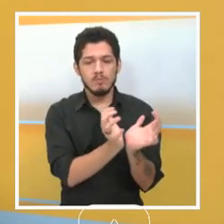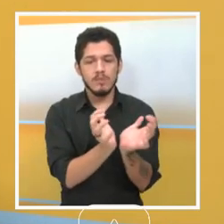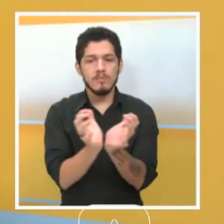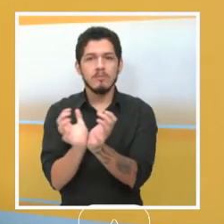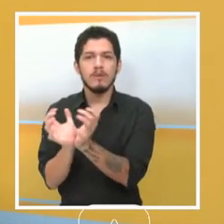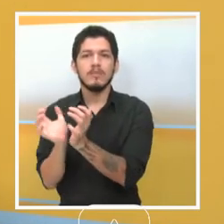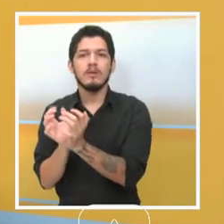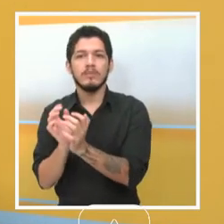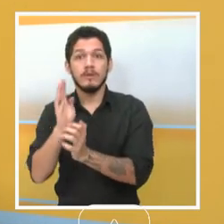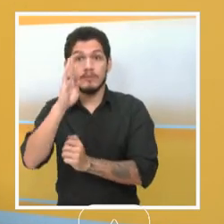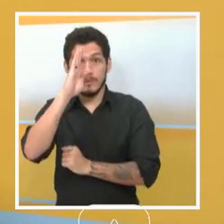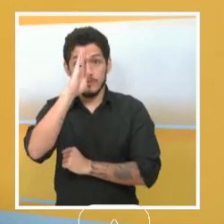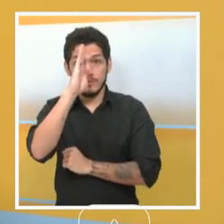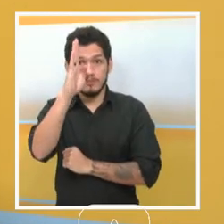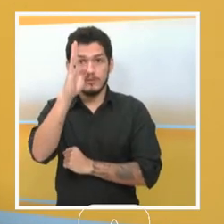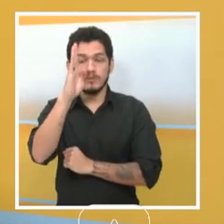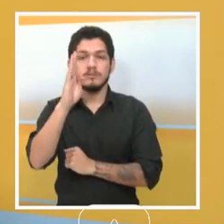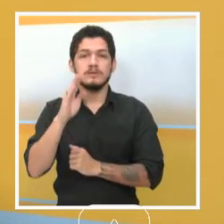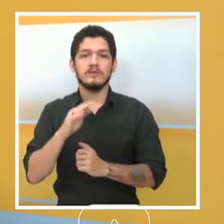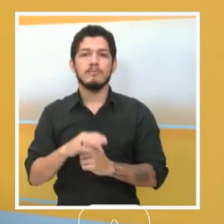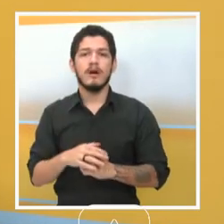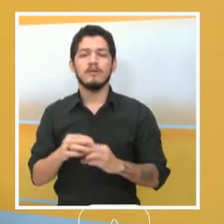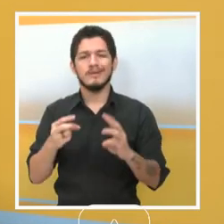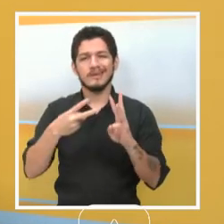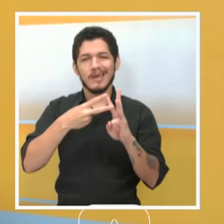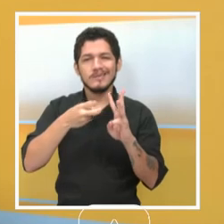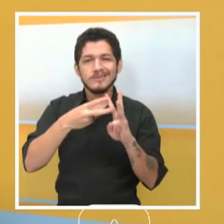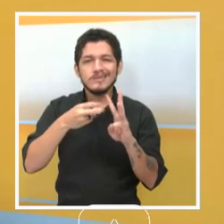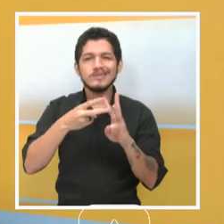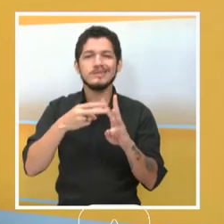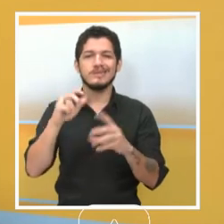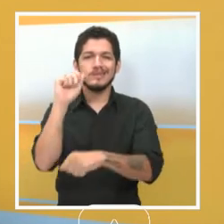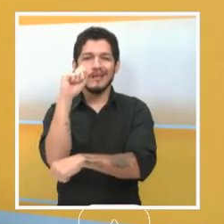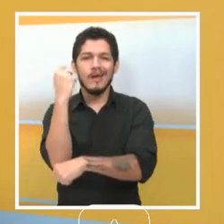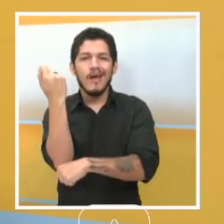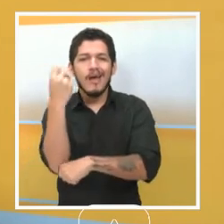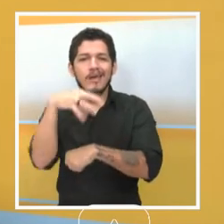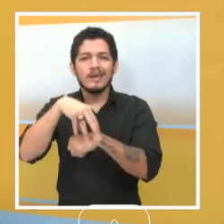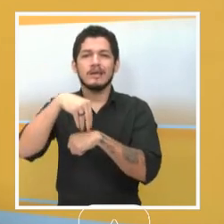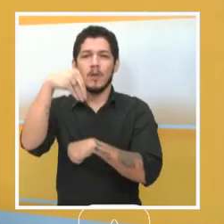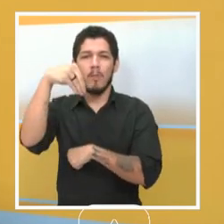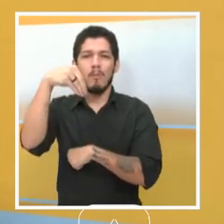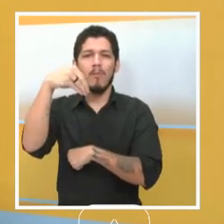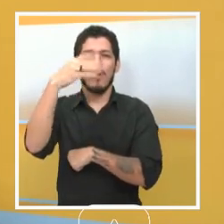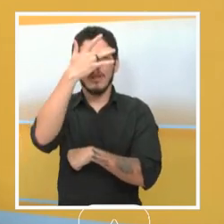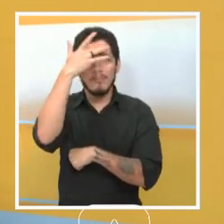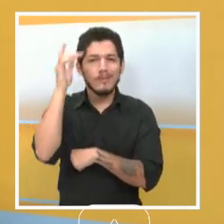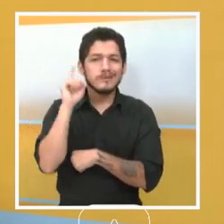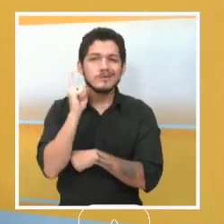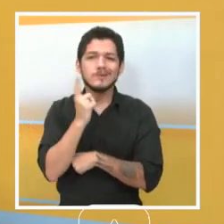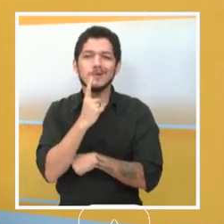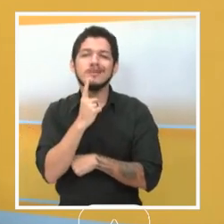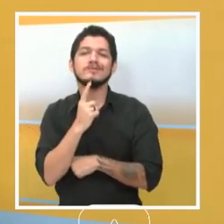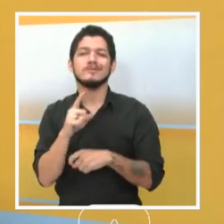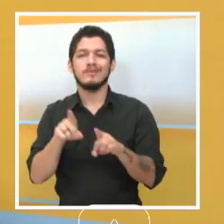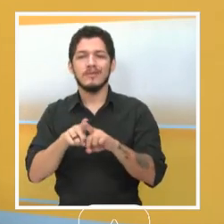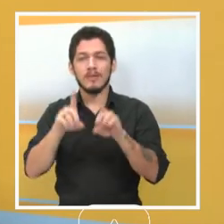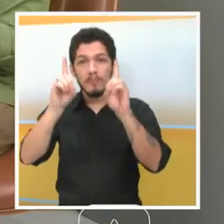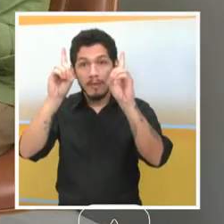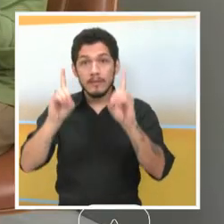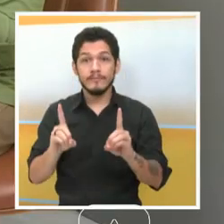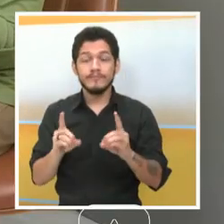que falamos, indígenas, quilombolas, pardos, pretos, pessoas surdas e pessoas com deficiência.